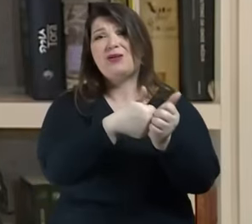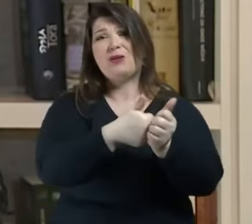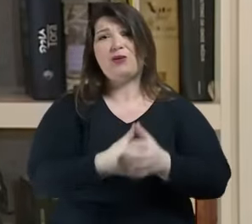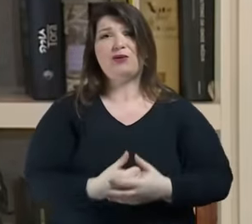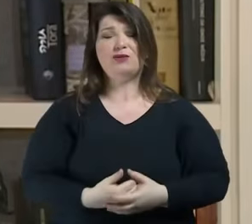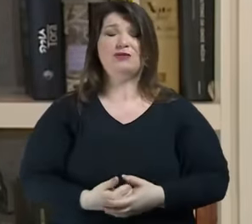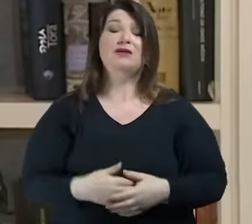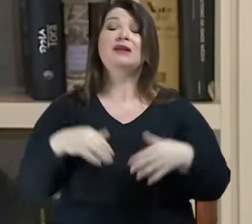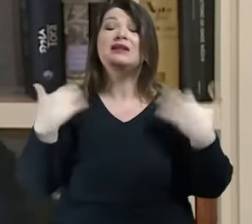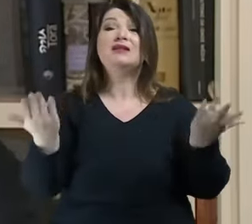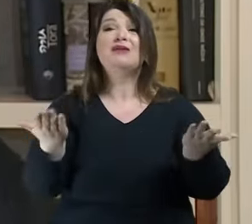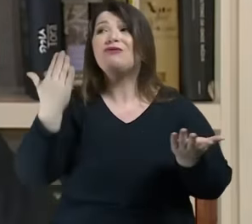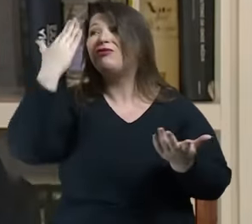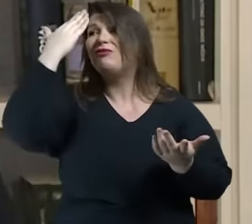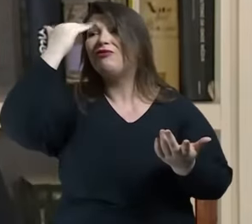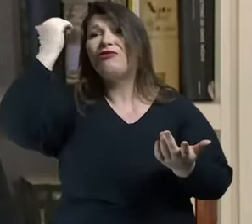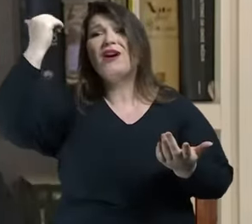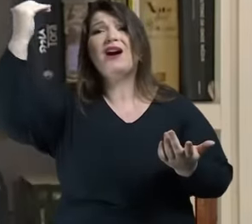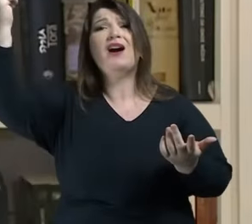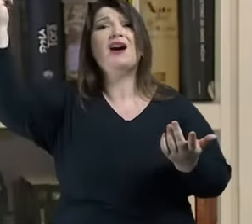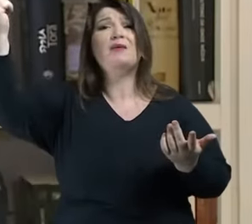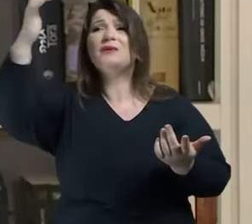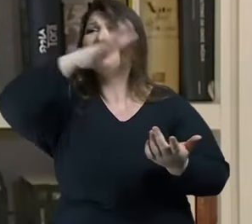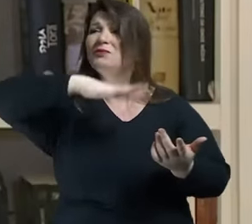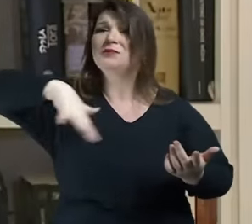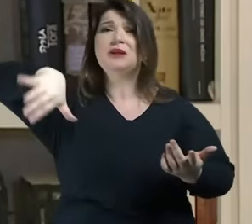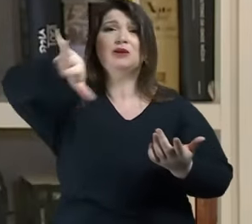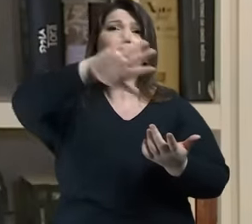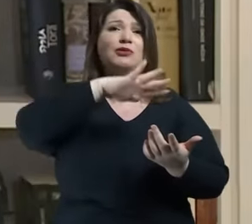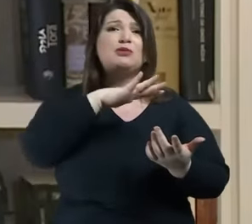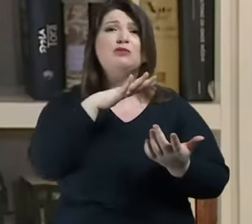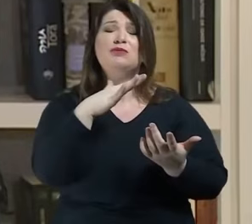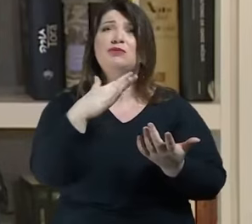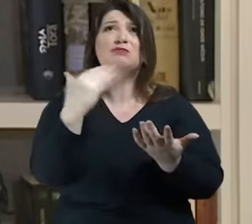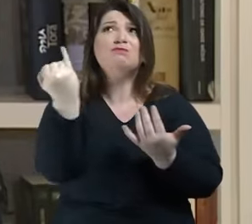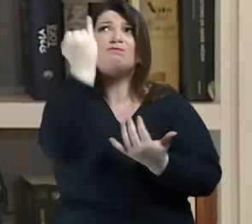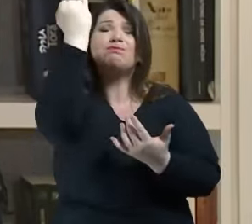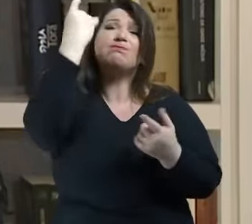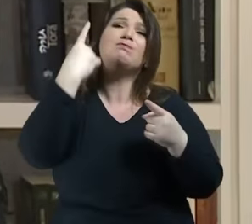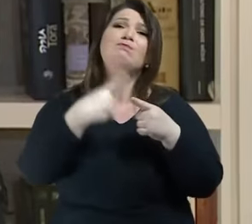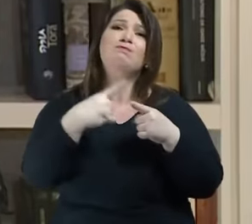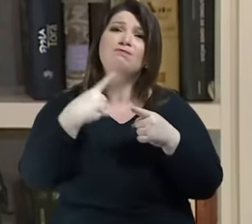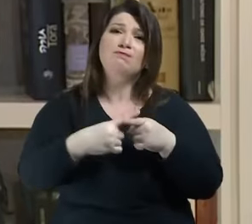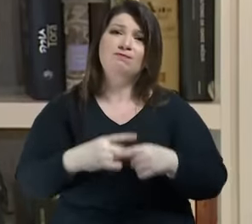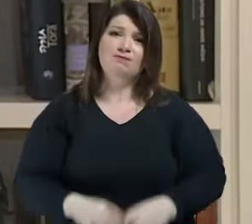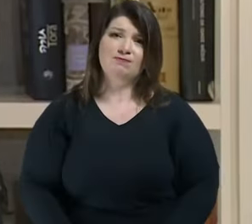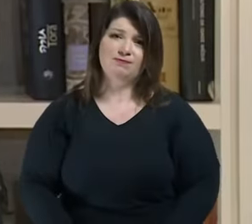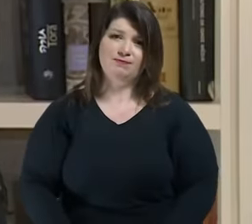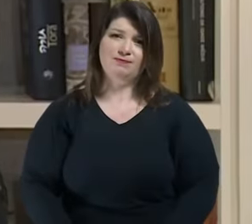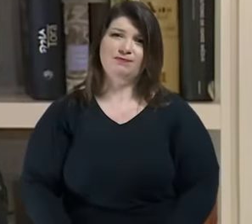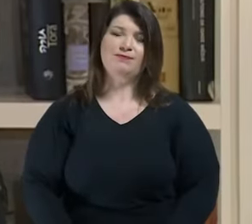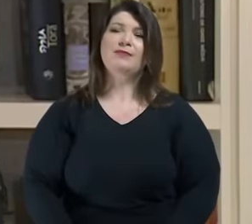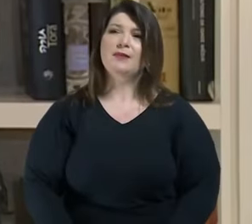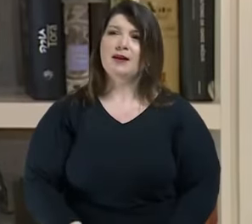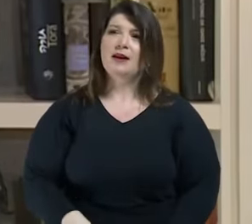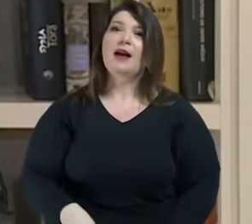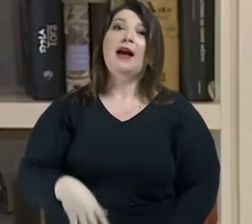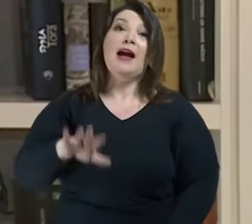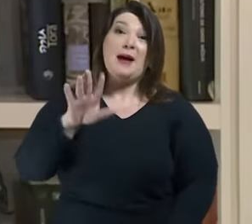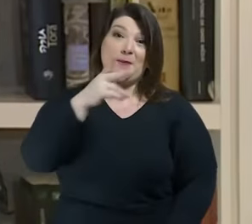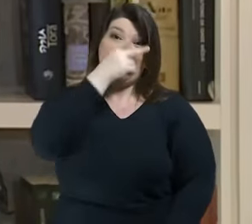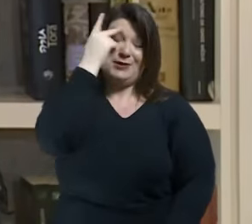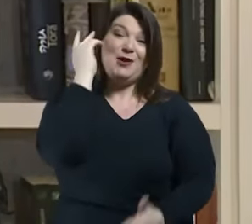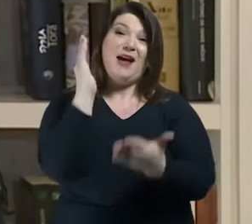mundo várias pessoas eu disse que eu ia me incluir nesse café dizem ah Leandro eu adorava você no início do café